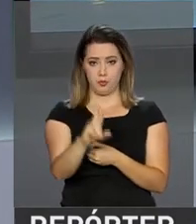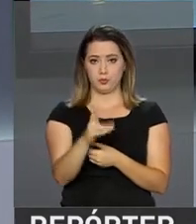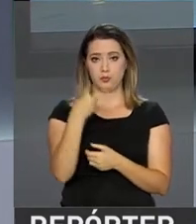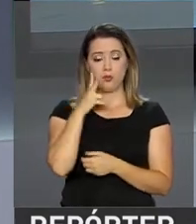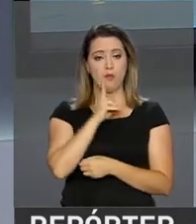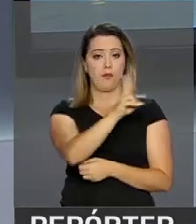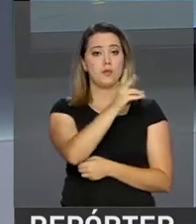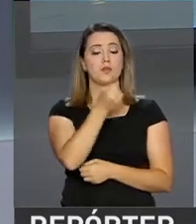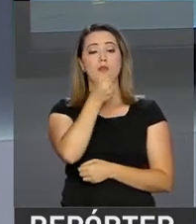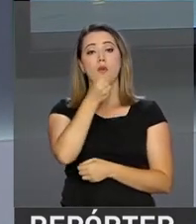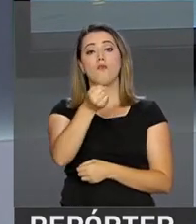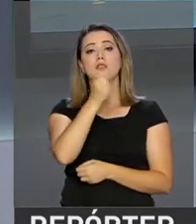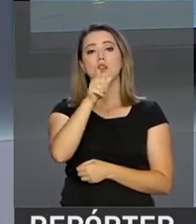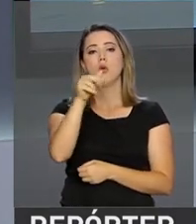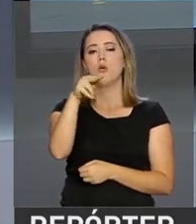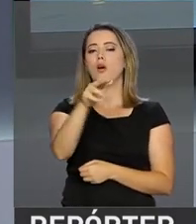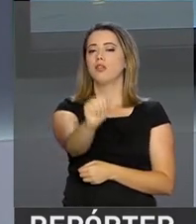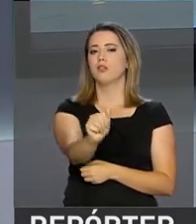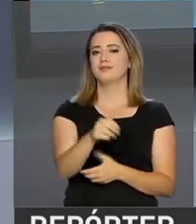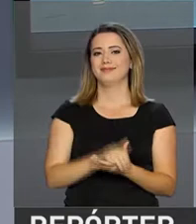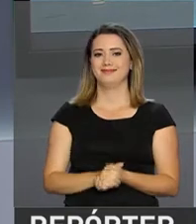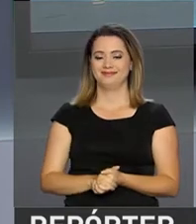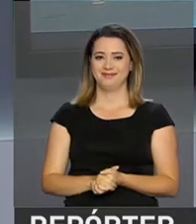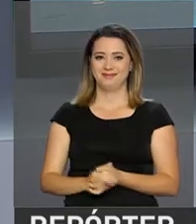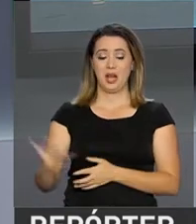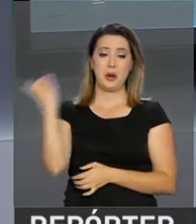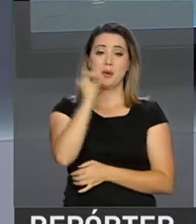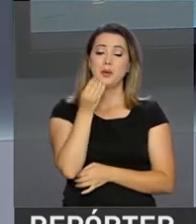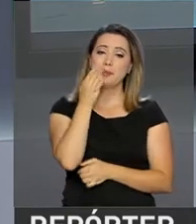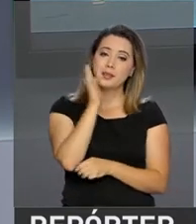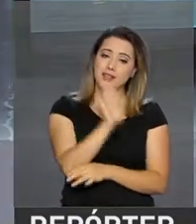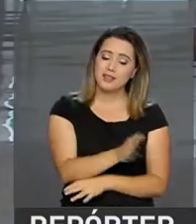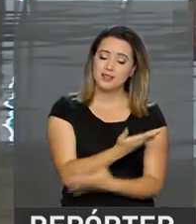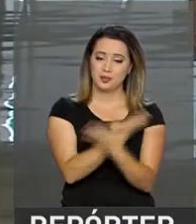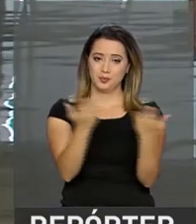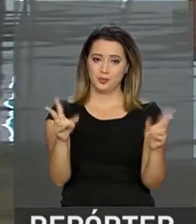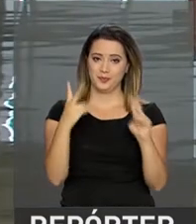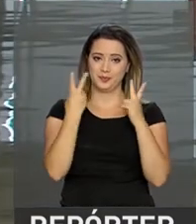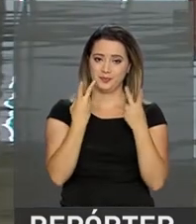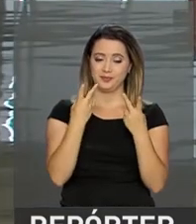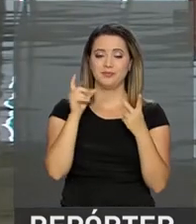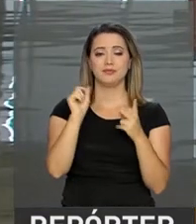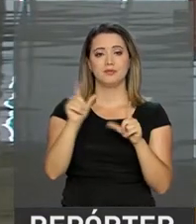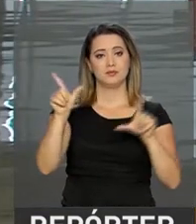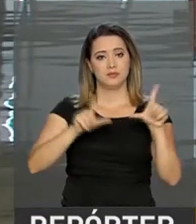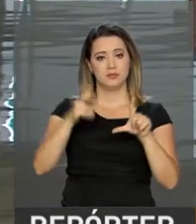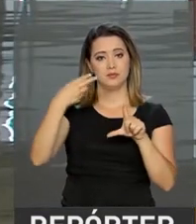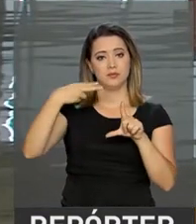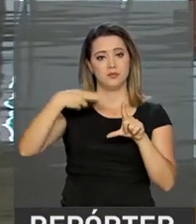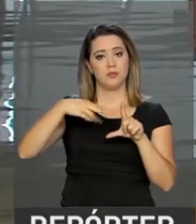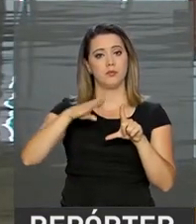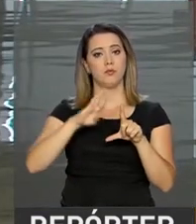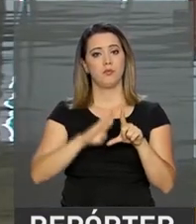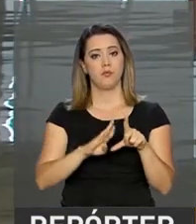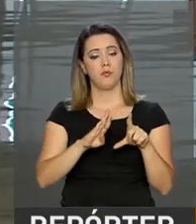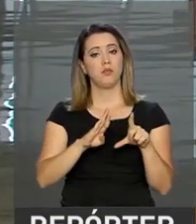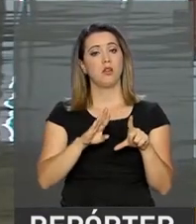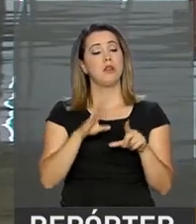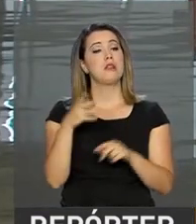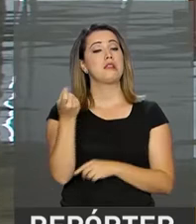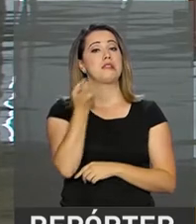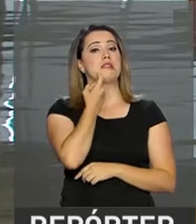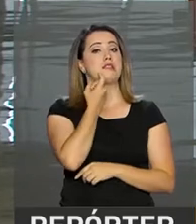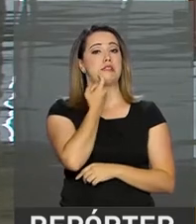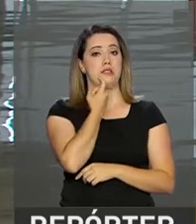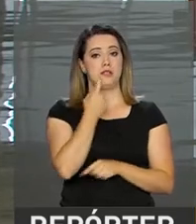vivo. Oi Luana, boa tarde para você. Olá Roberto, boa tarde. Boa tarde também a todos que nos acompanham pela TV NBR. Pois é, na sexta-feira